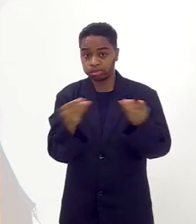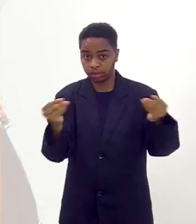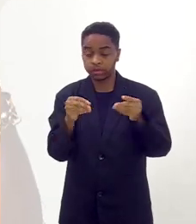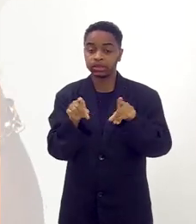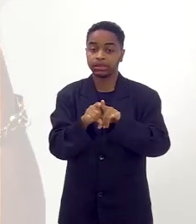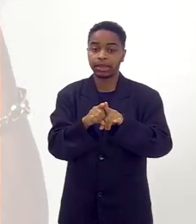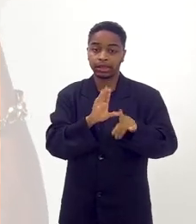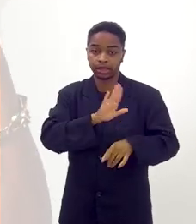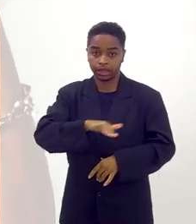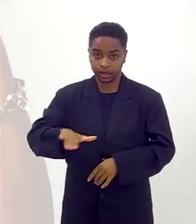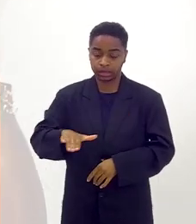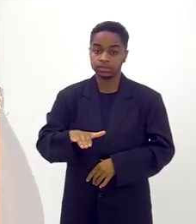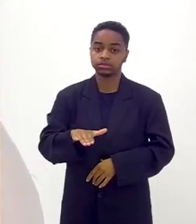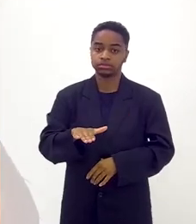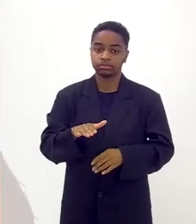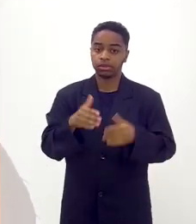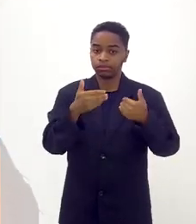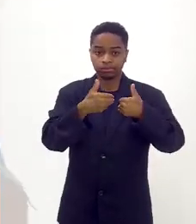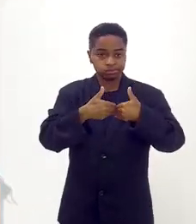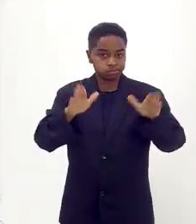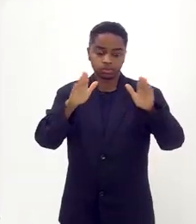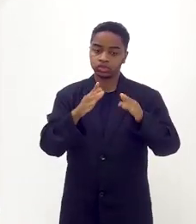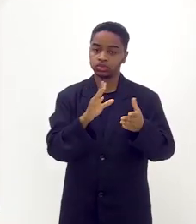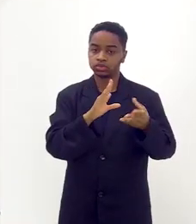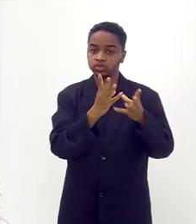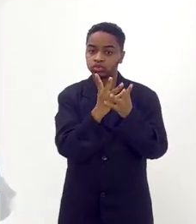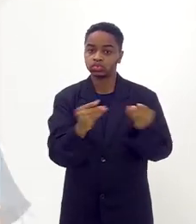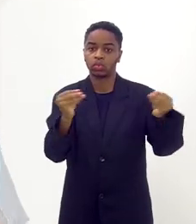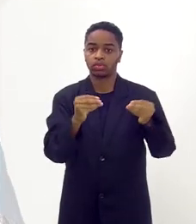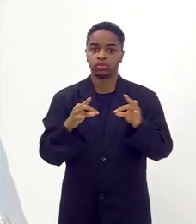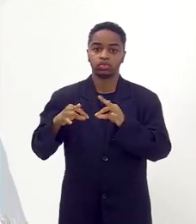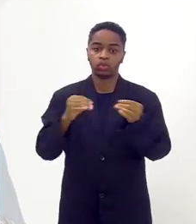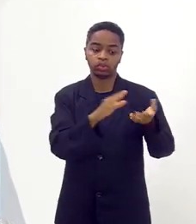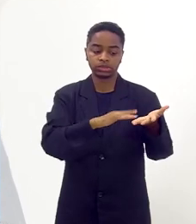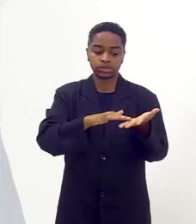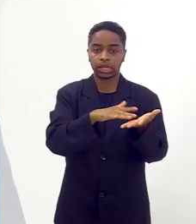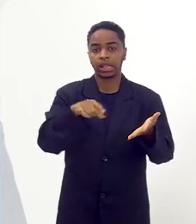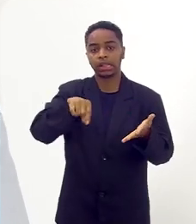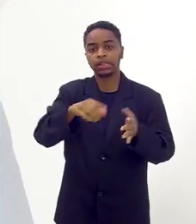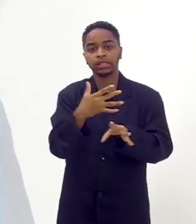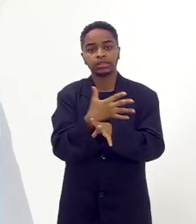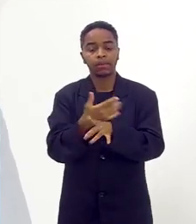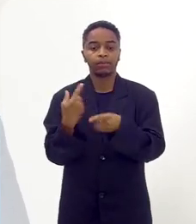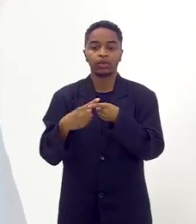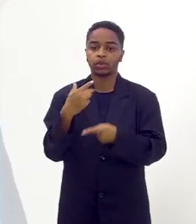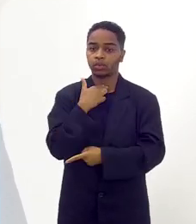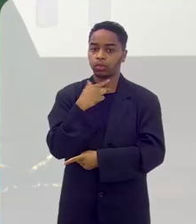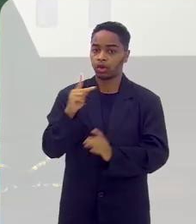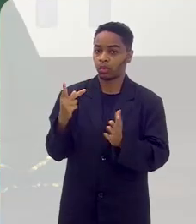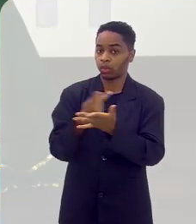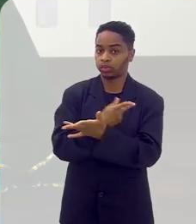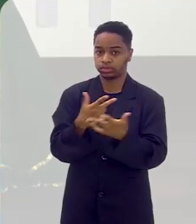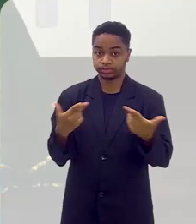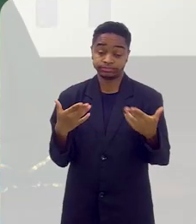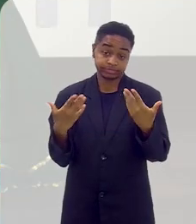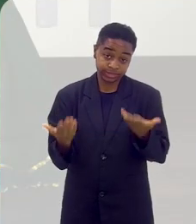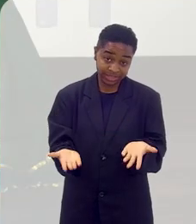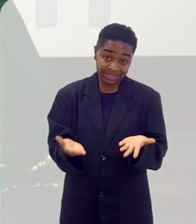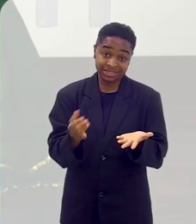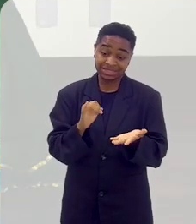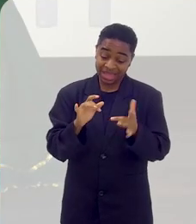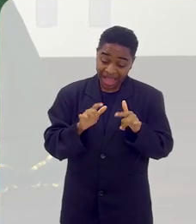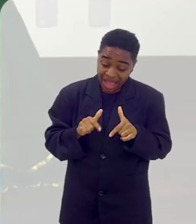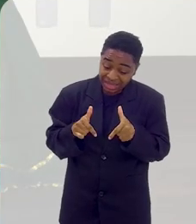aquela criança dali e que o acampamento fosse expulso daquela cidade para que aquilo não acontecesse. Ou seja,